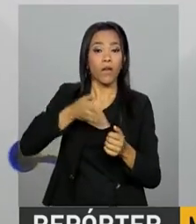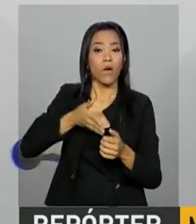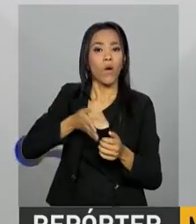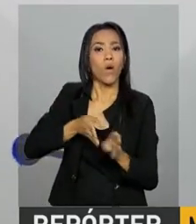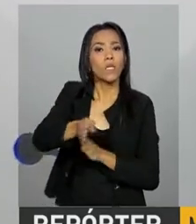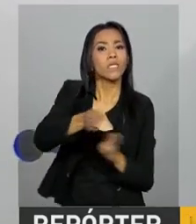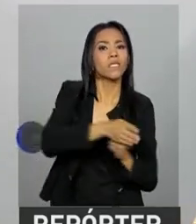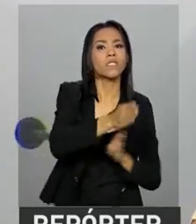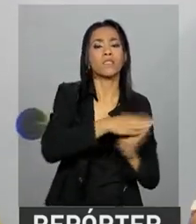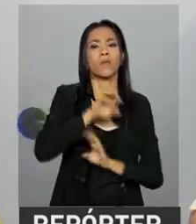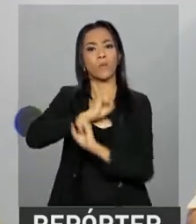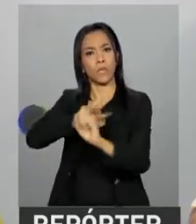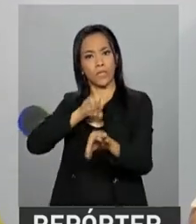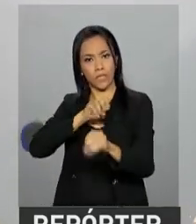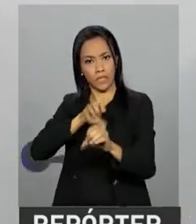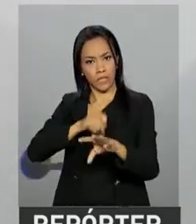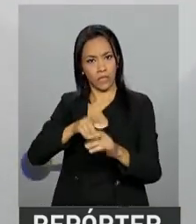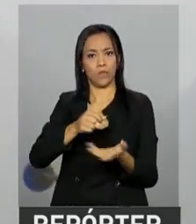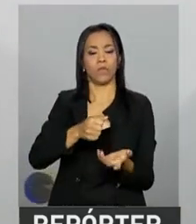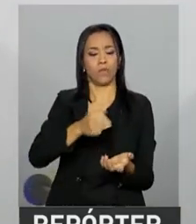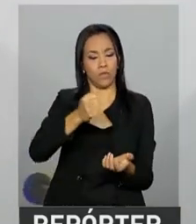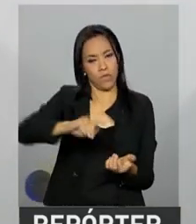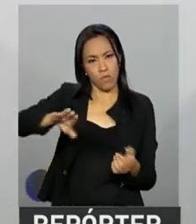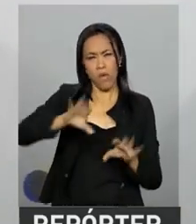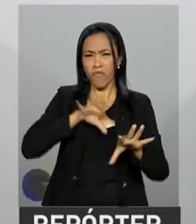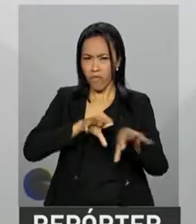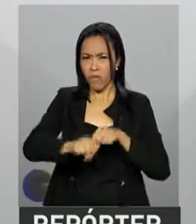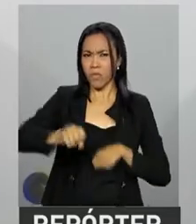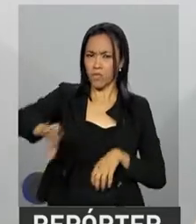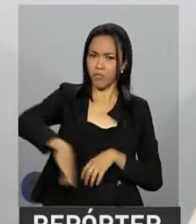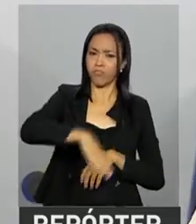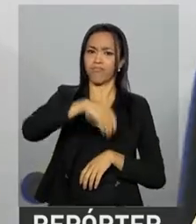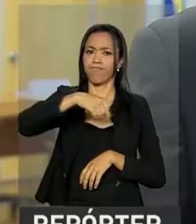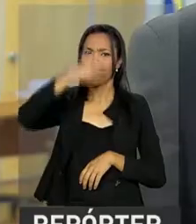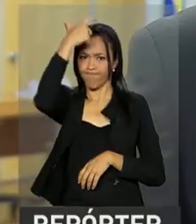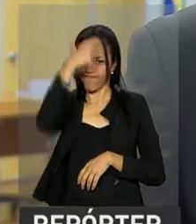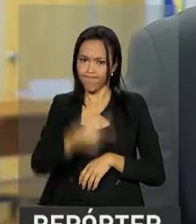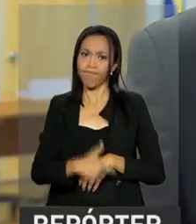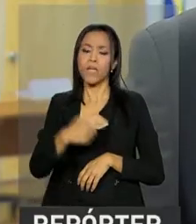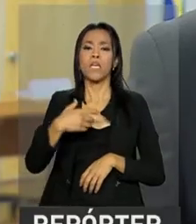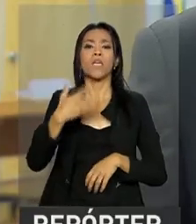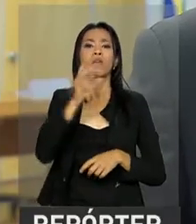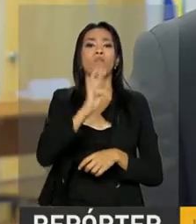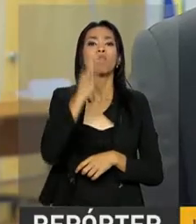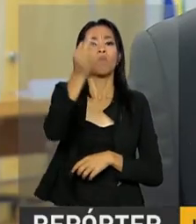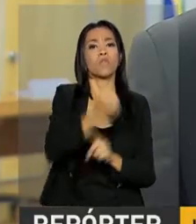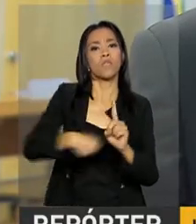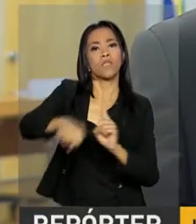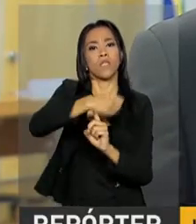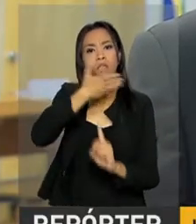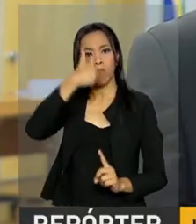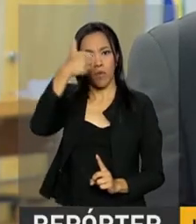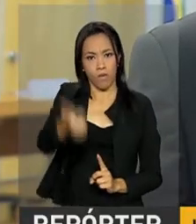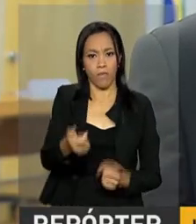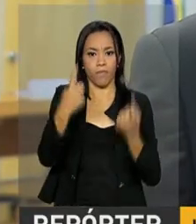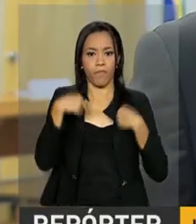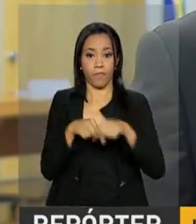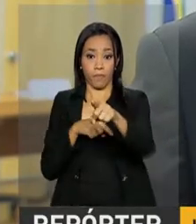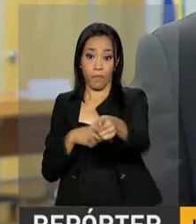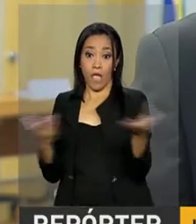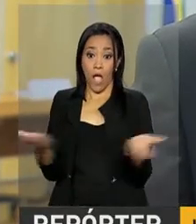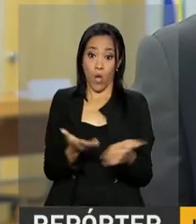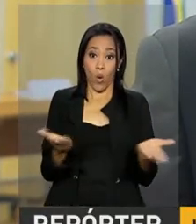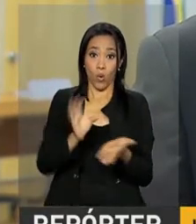brasileira para a formação integral e para a construção de uma sociedade melhor. Agora o Conselho Nacional de Educação vai